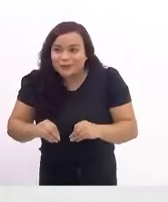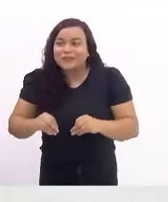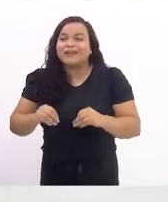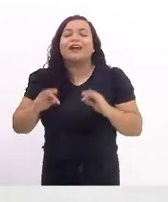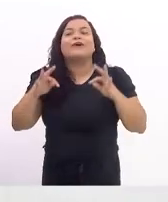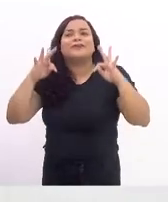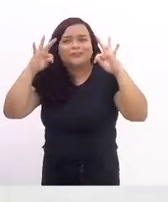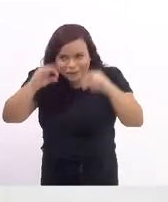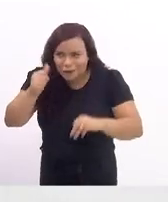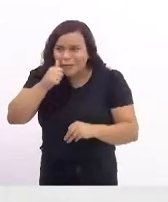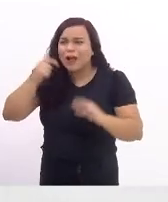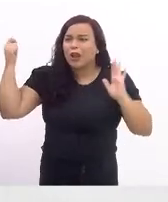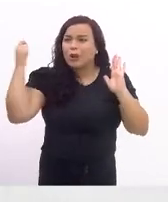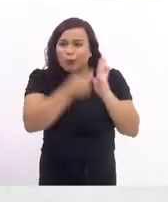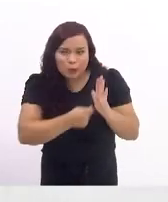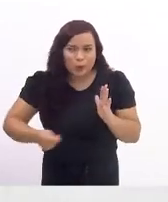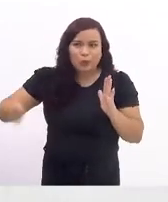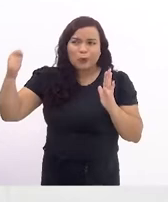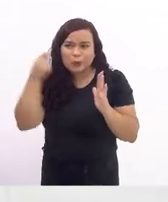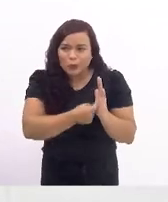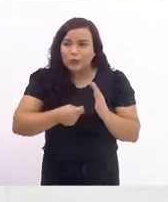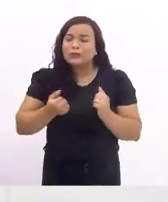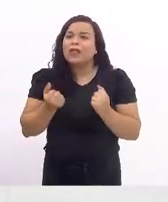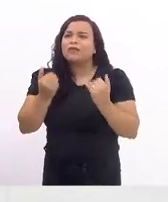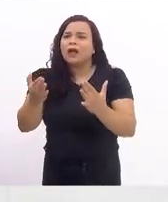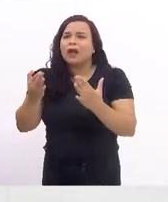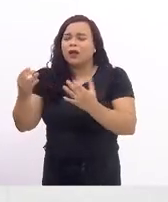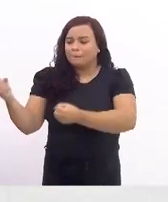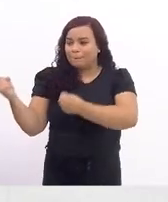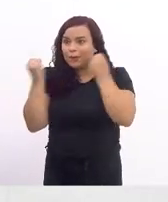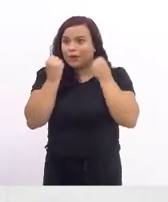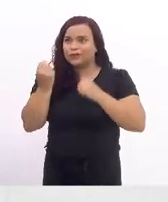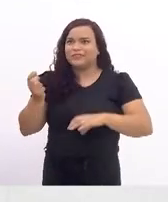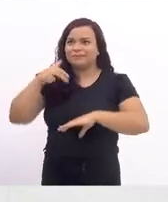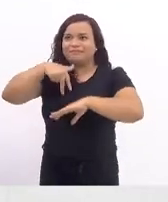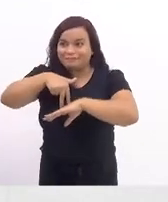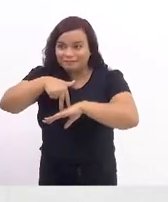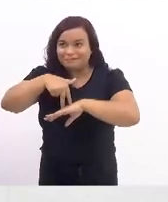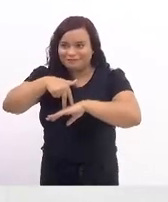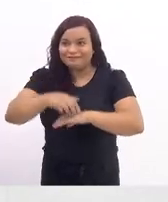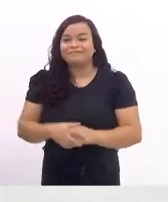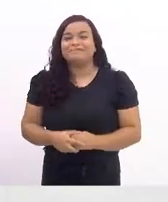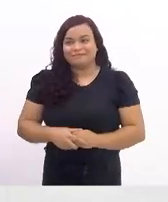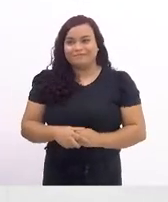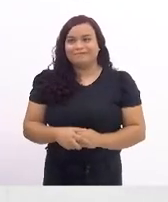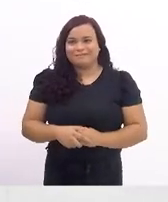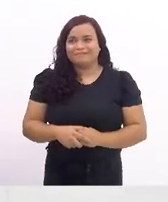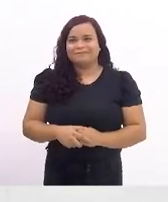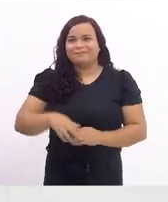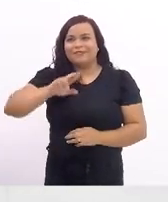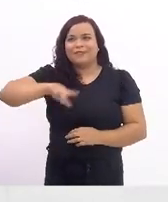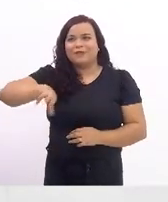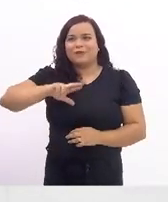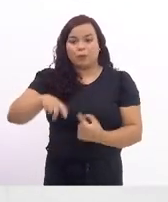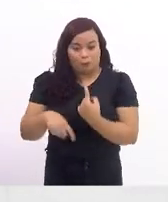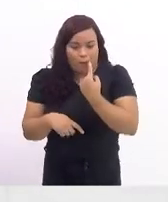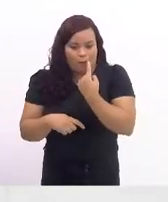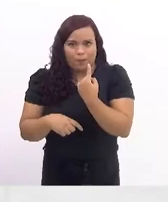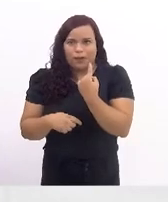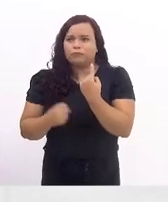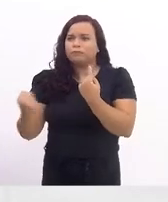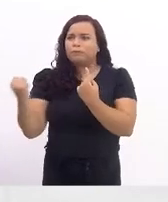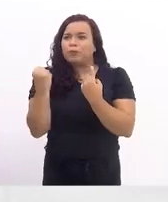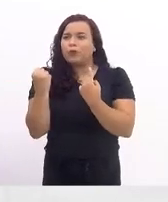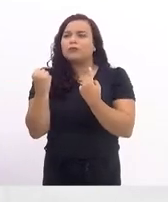lutando para que possam ocupar espaços de poder, não para que ela tenha poder, mas para que elas tenham